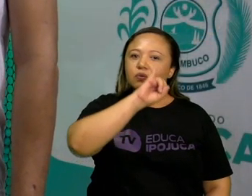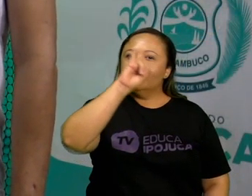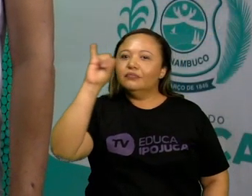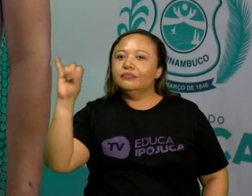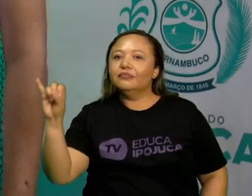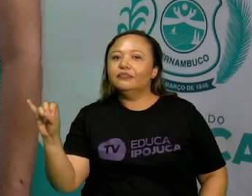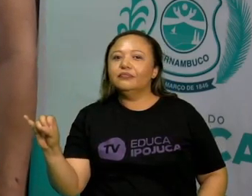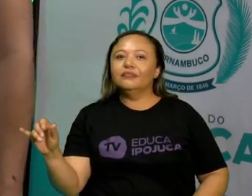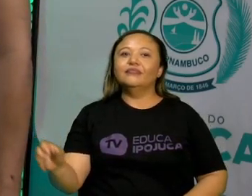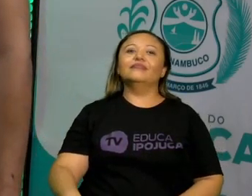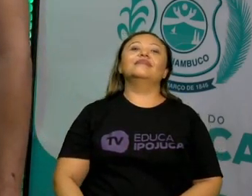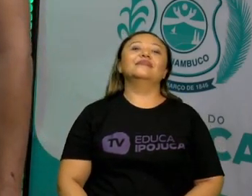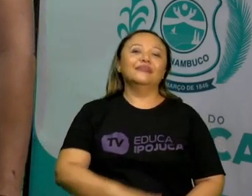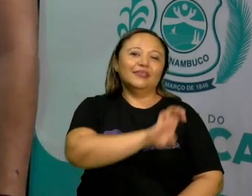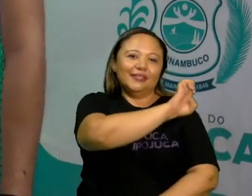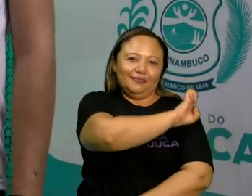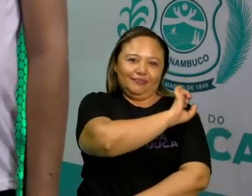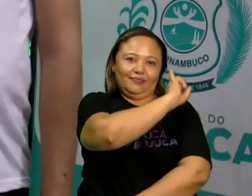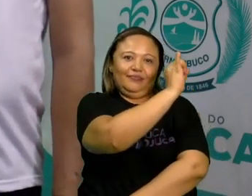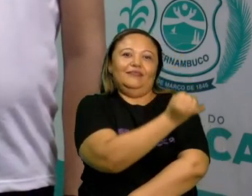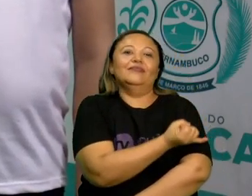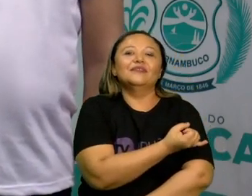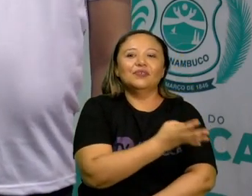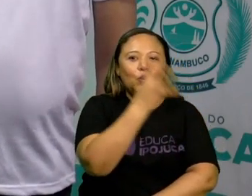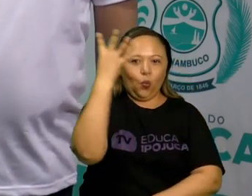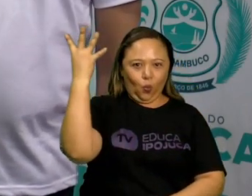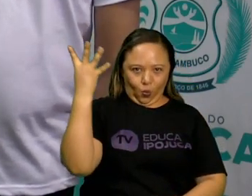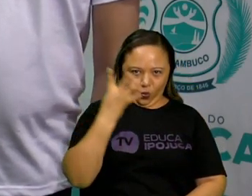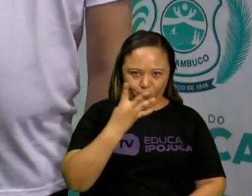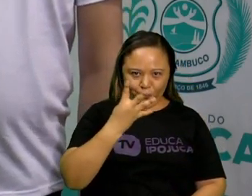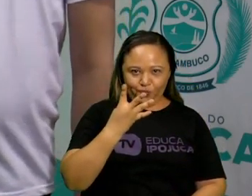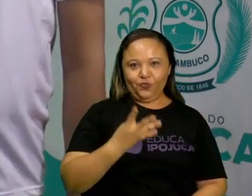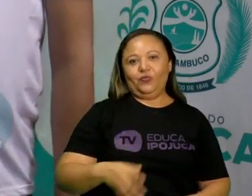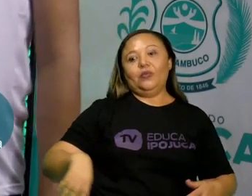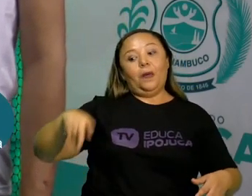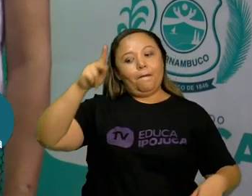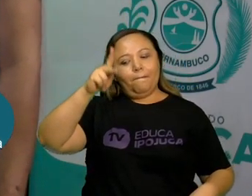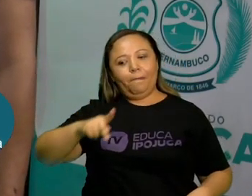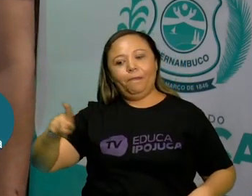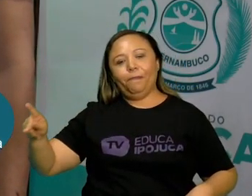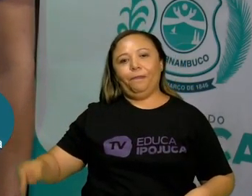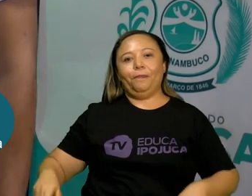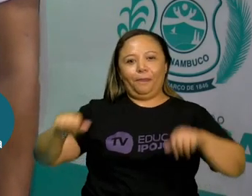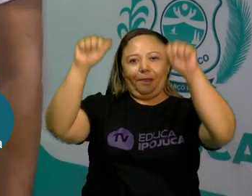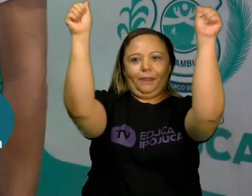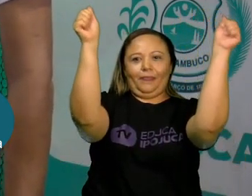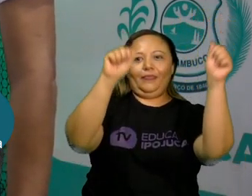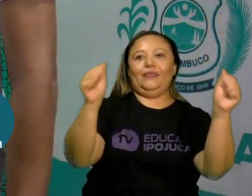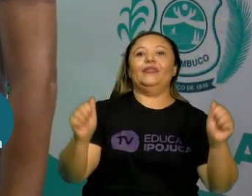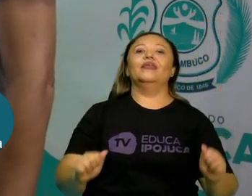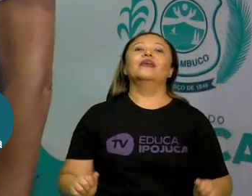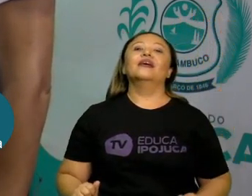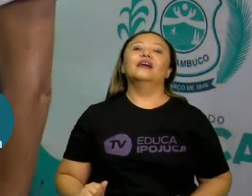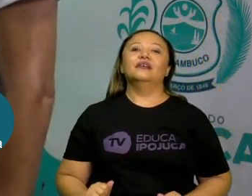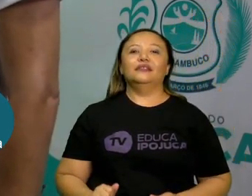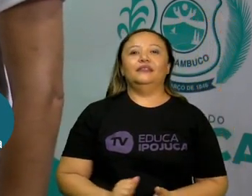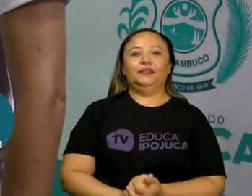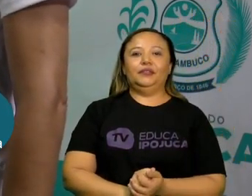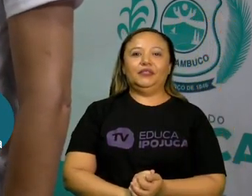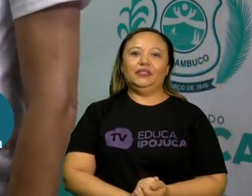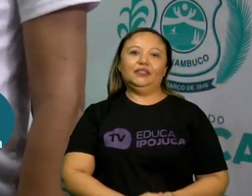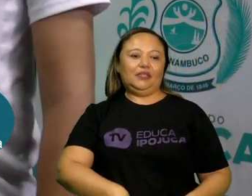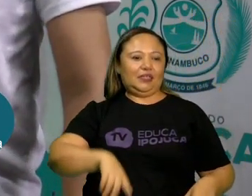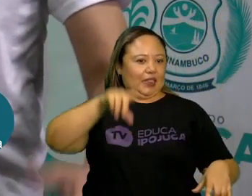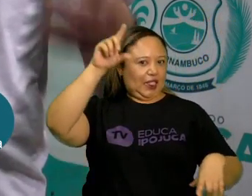Olá, Eja4, tudo bom com vocês? Professor Sandro Guerra de Artes aqui na TV Ipochuca trazendo informação